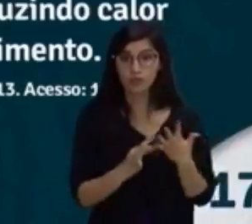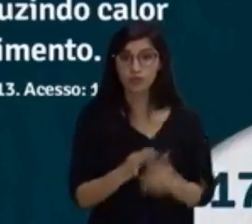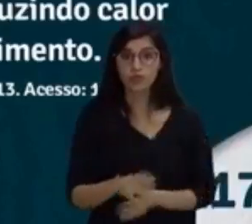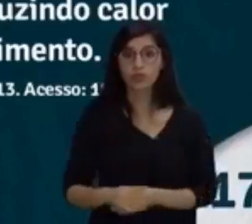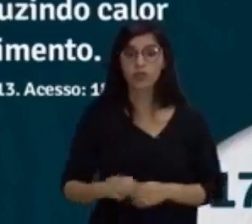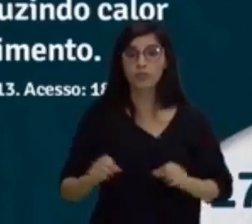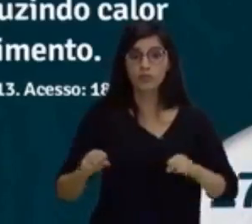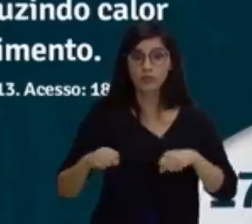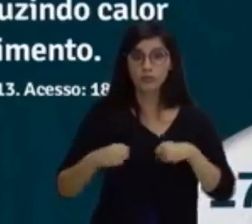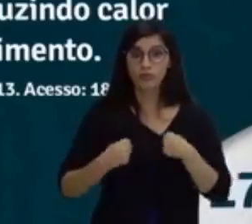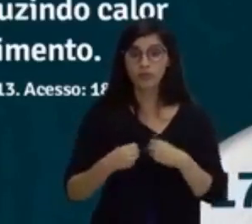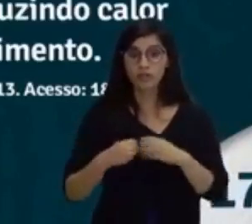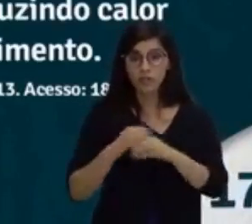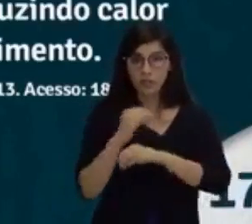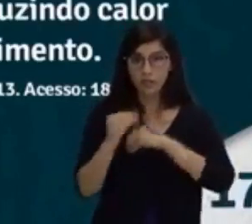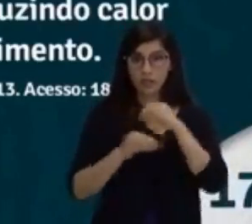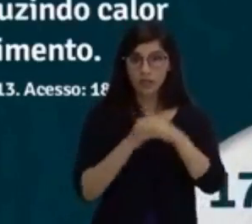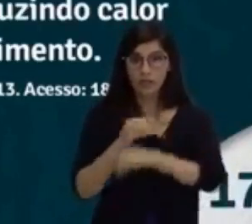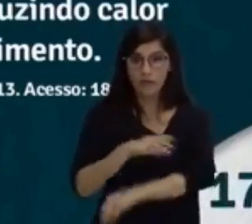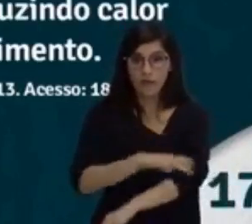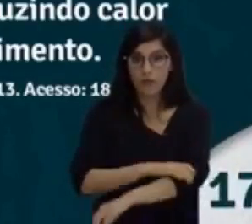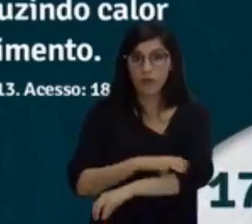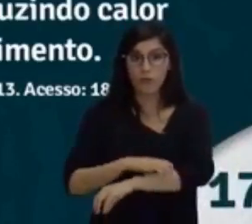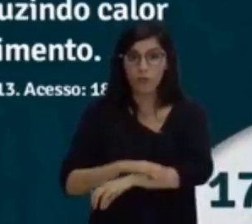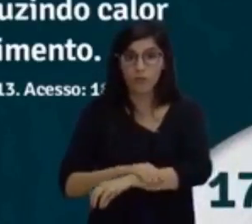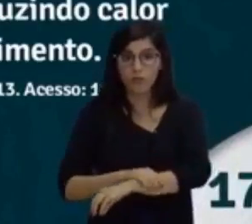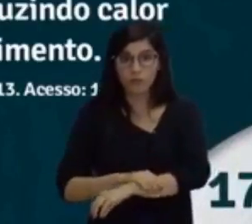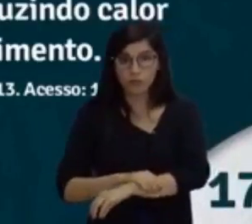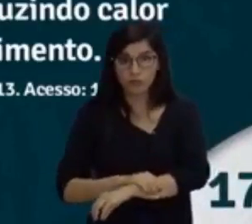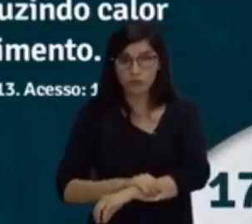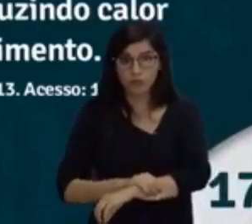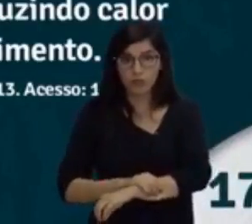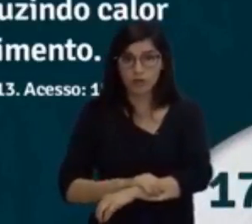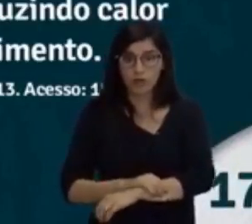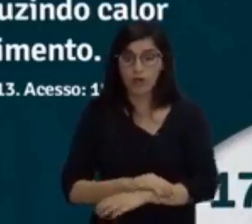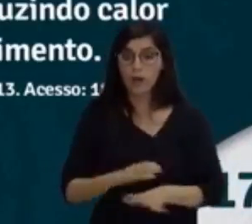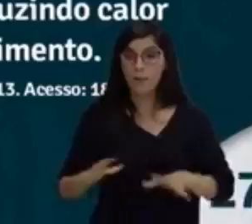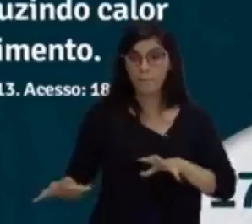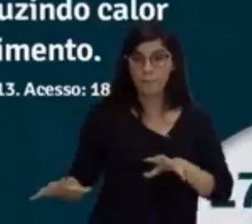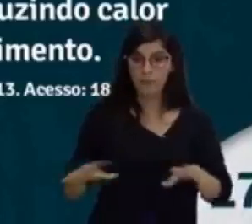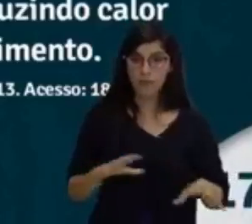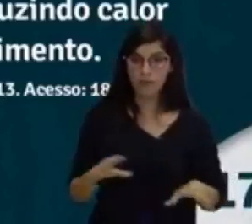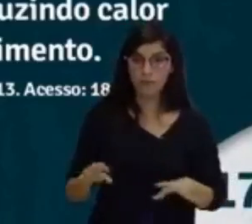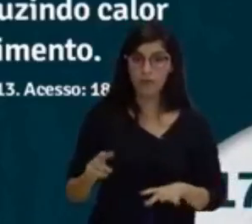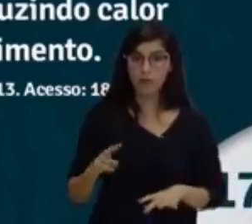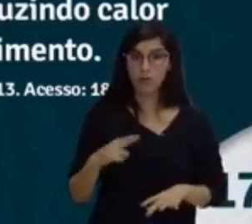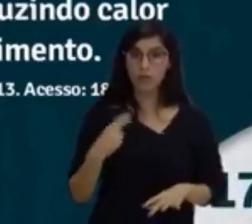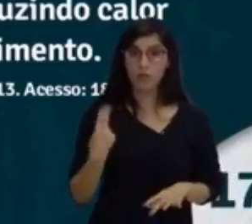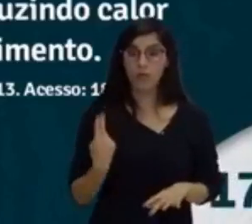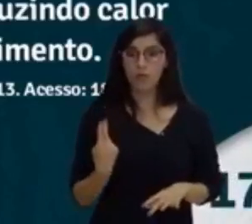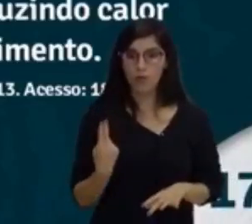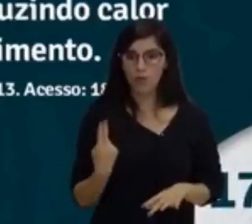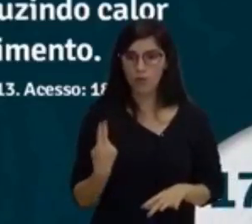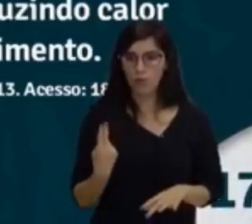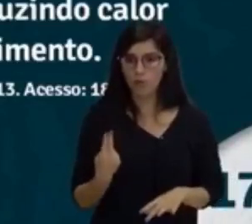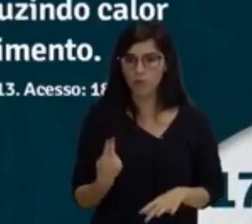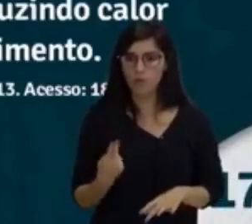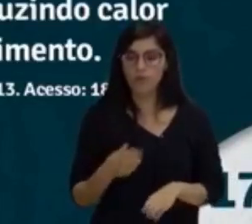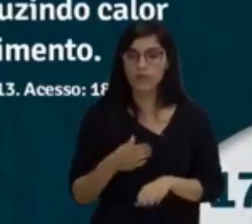membros ou em movimento ou suportando o peso do próprio corpo em movimentos repetidos.